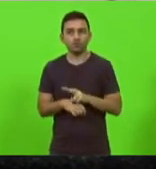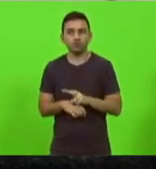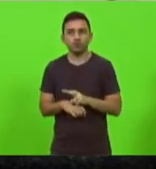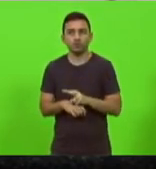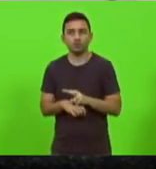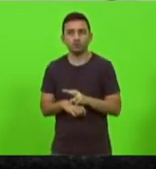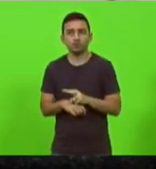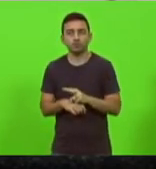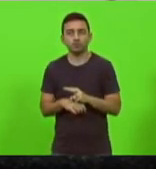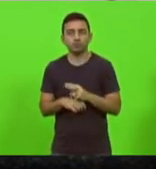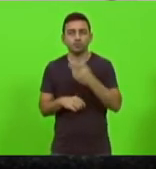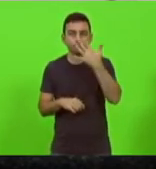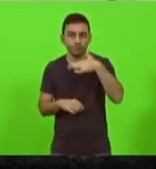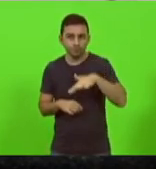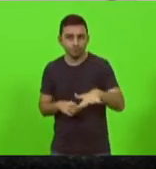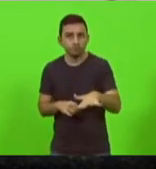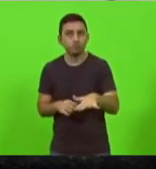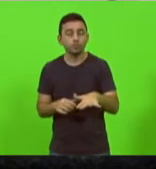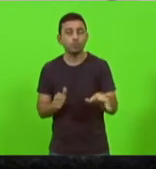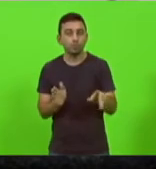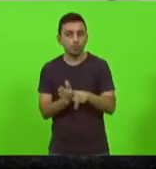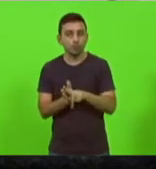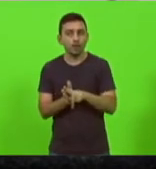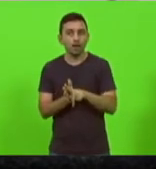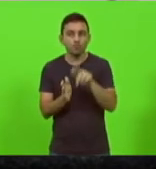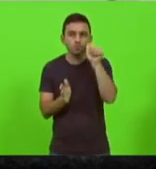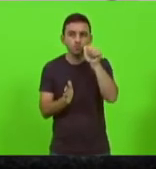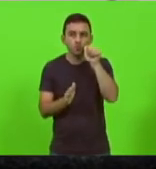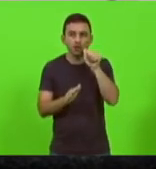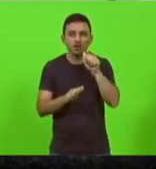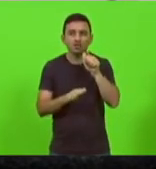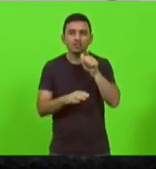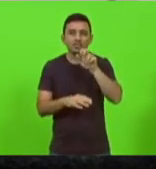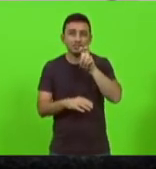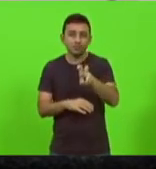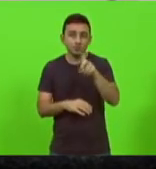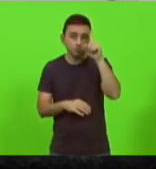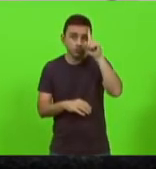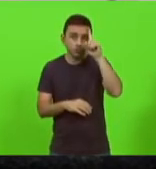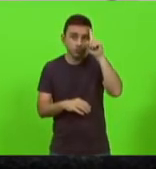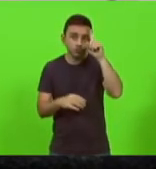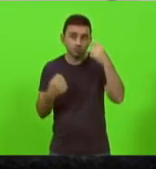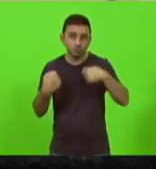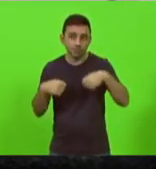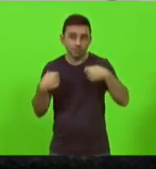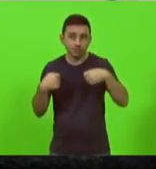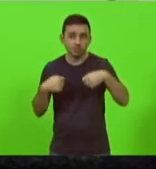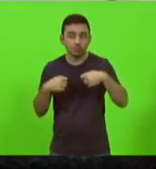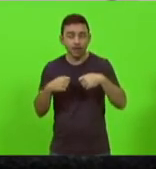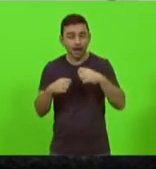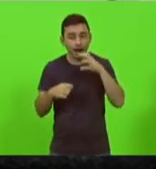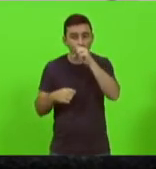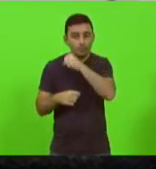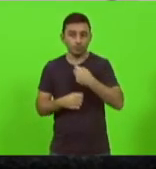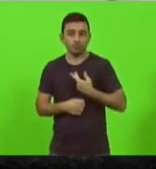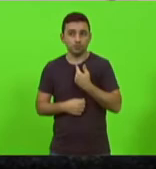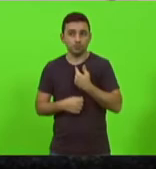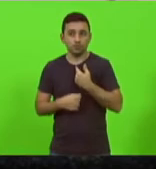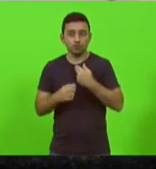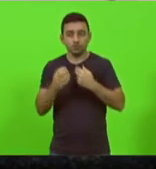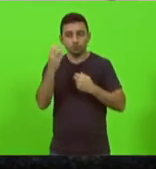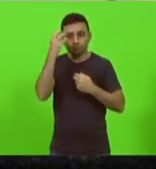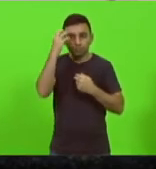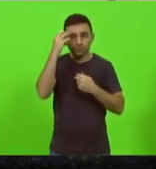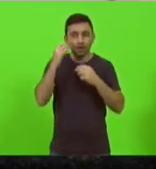infantil a menina em cinco dias tinha que operar ou ficaria completamente cega iria perder